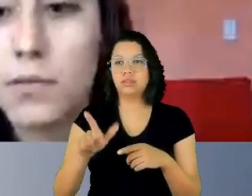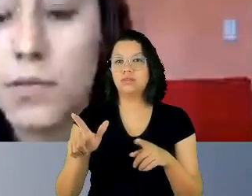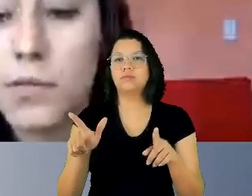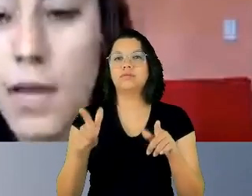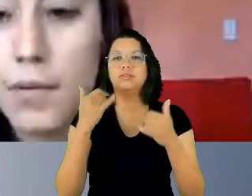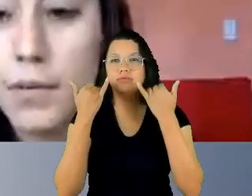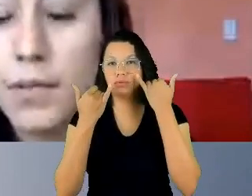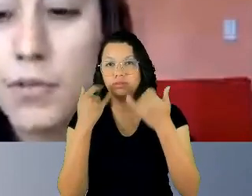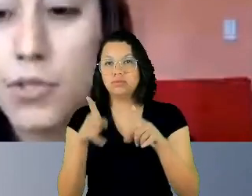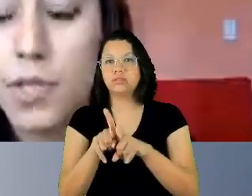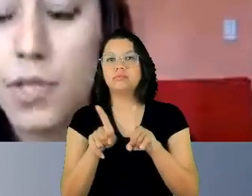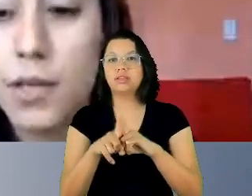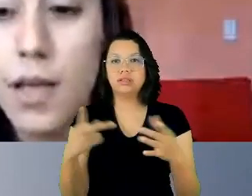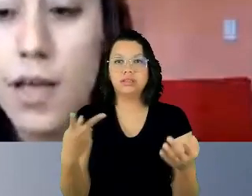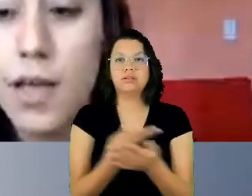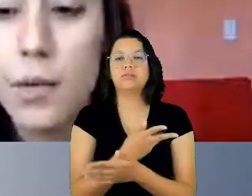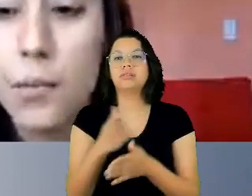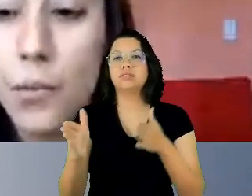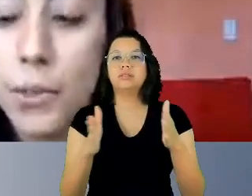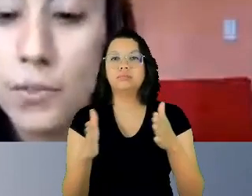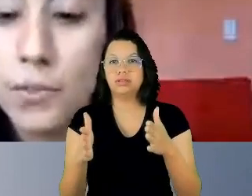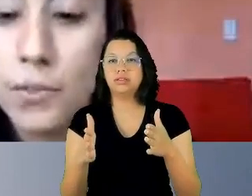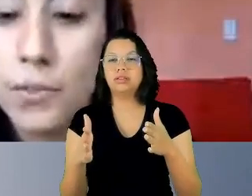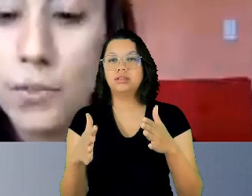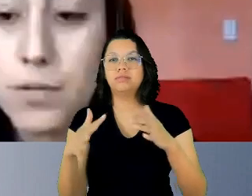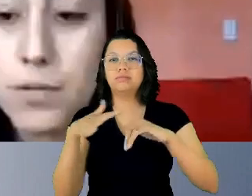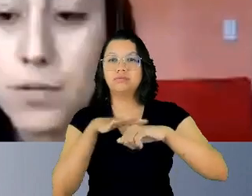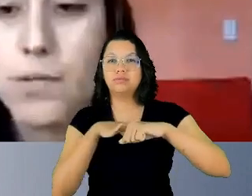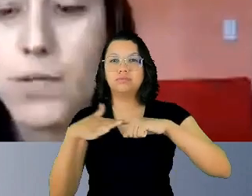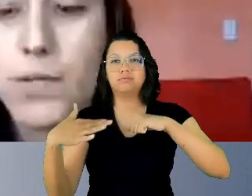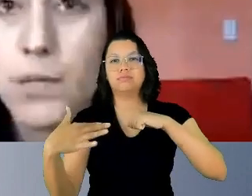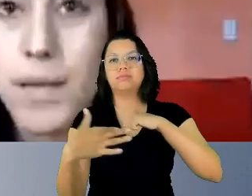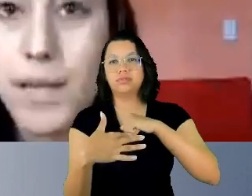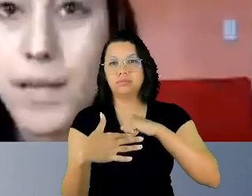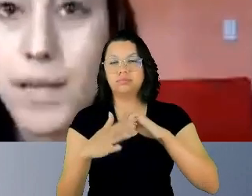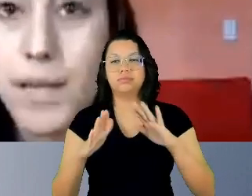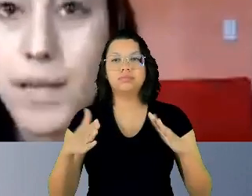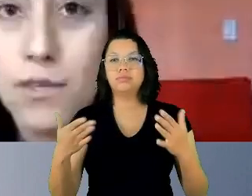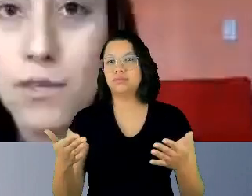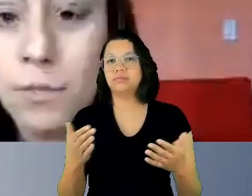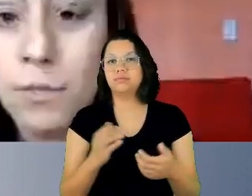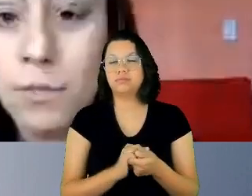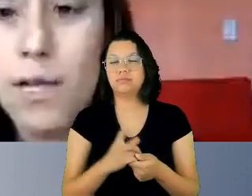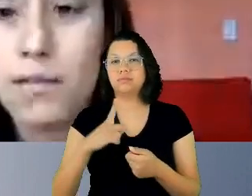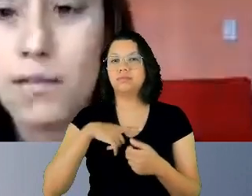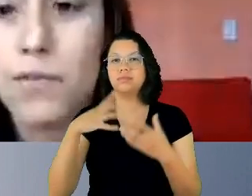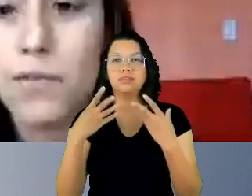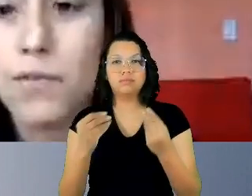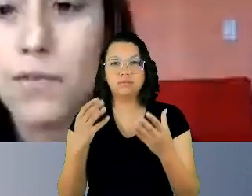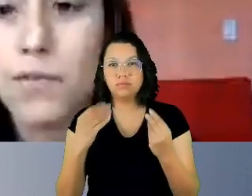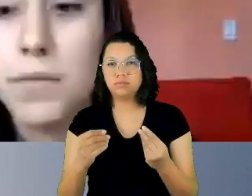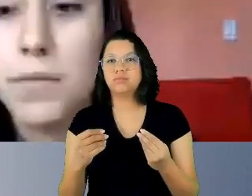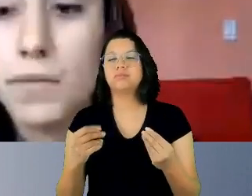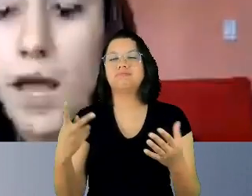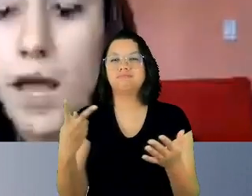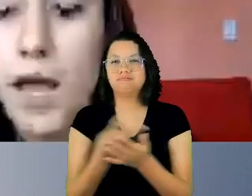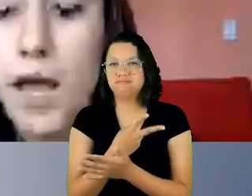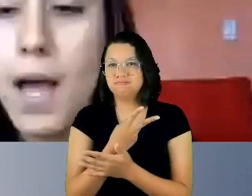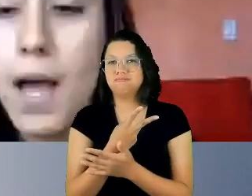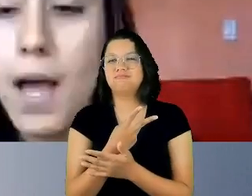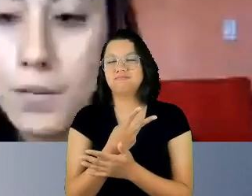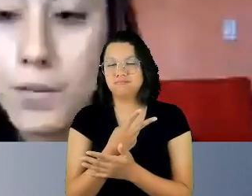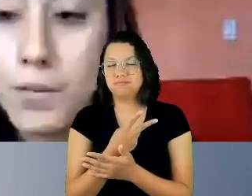isolamento social. Então, a gente tem muitos casos de violência doméstica, muitos casos de feminicídio